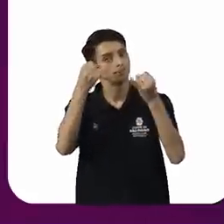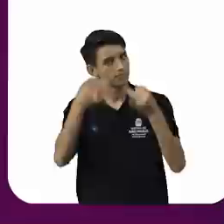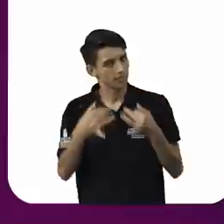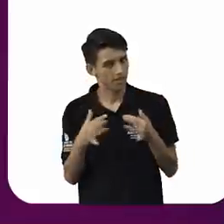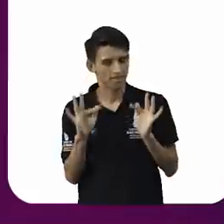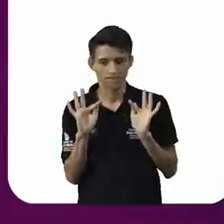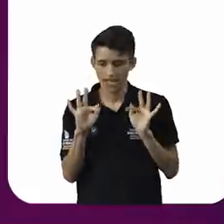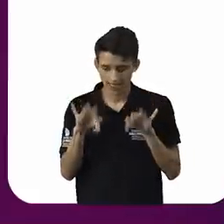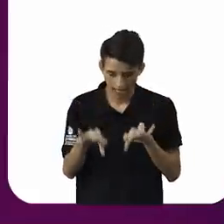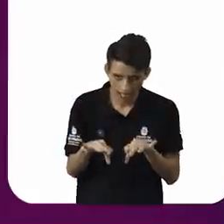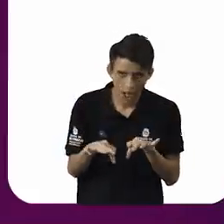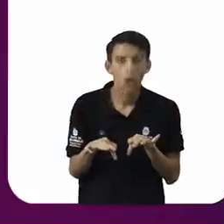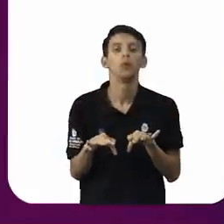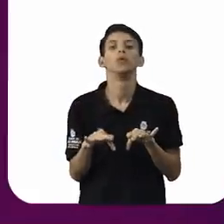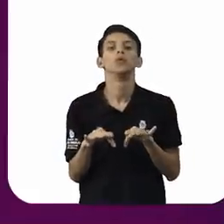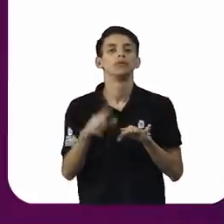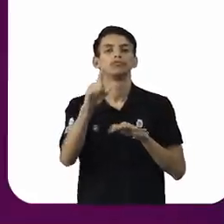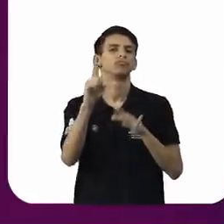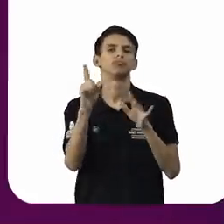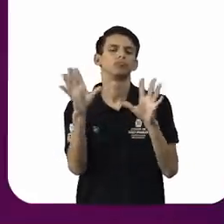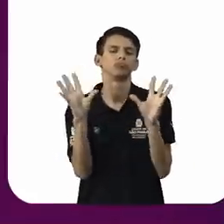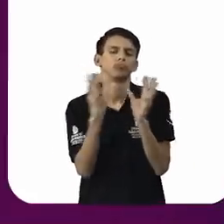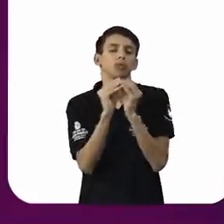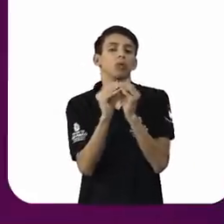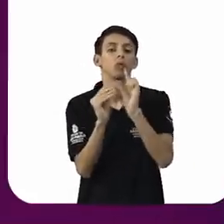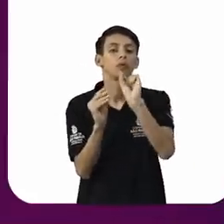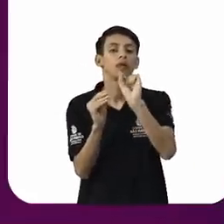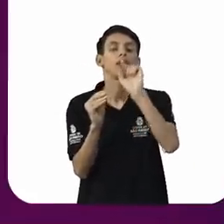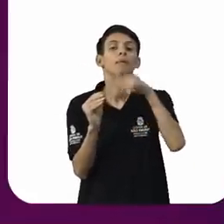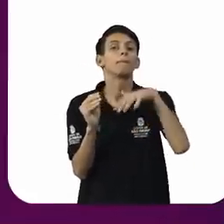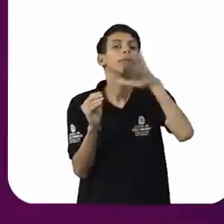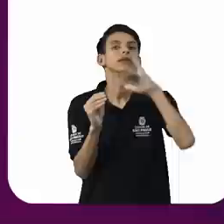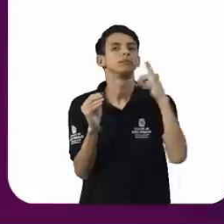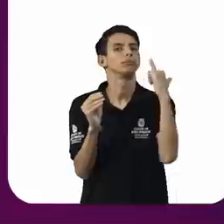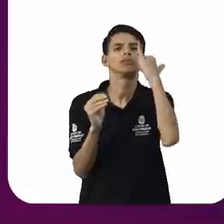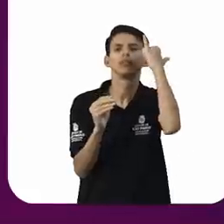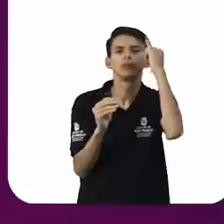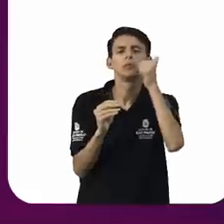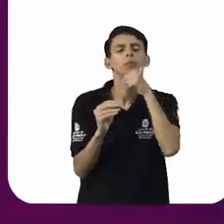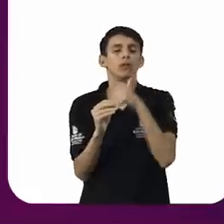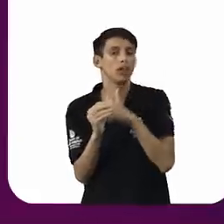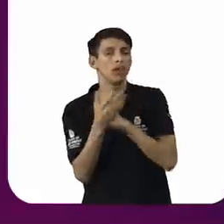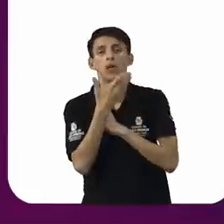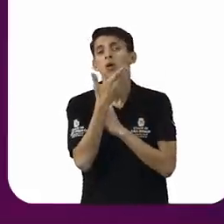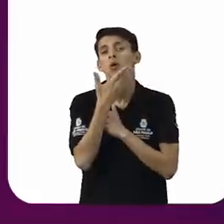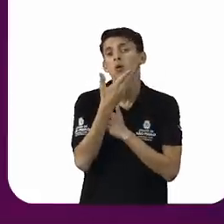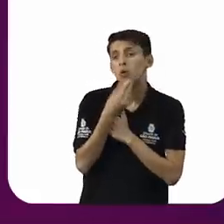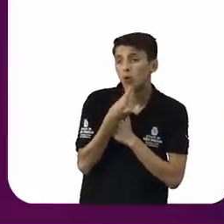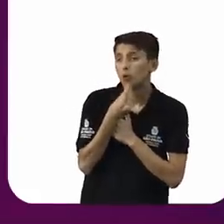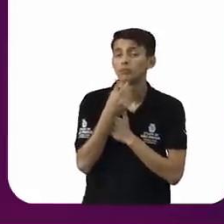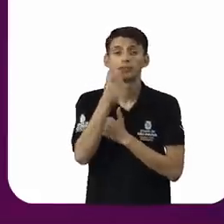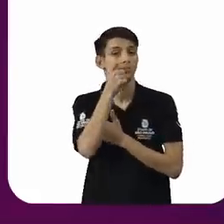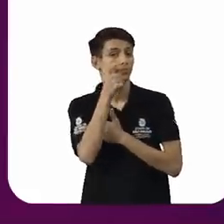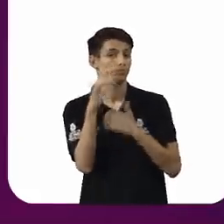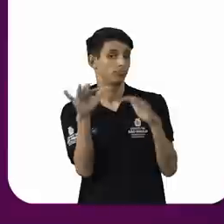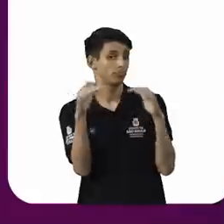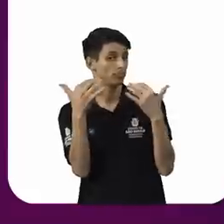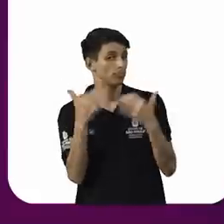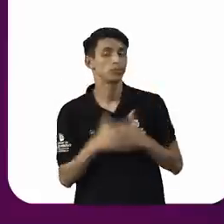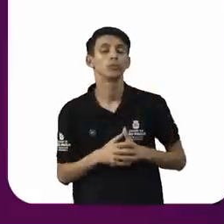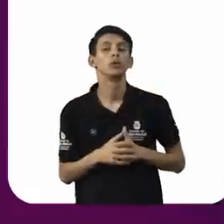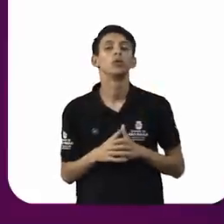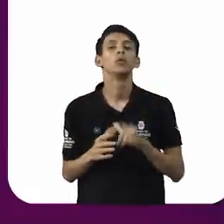destacando aquilo que é mais importante para aquela mulher, para aquele homem que nos assiste. Qual que é a